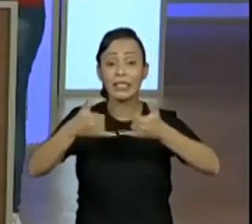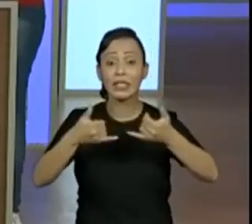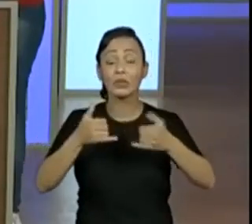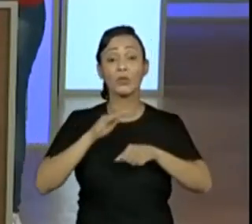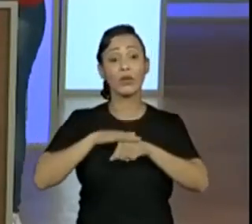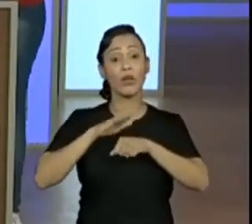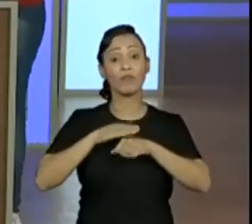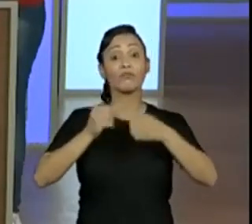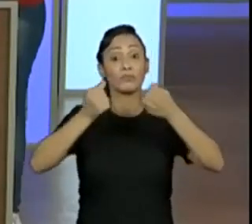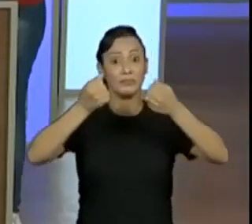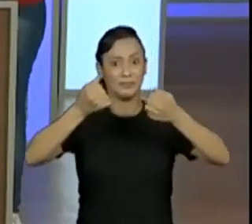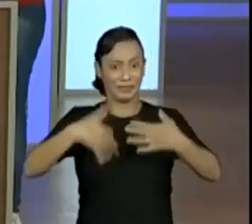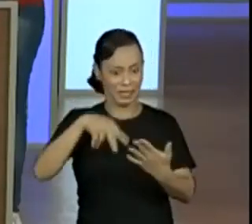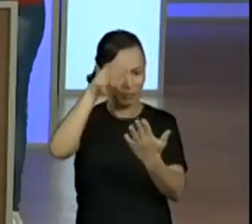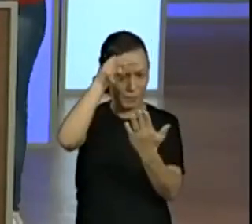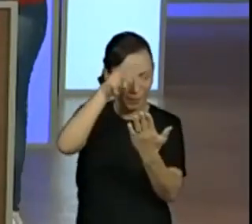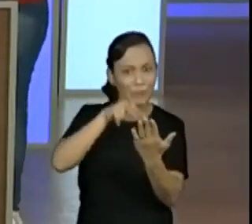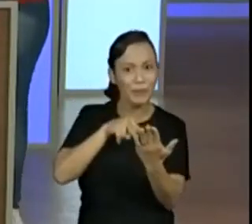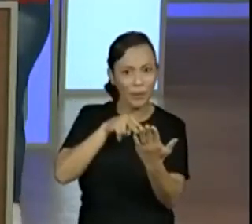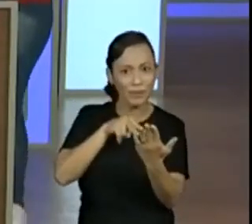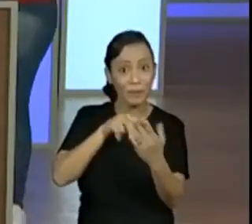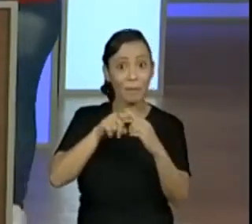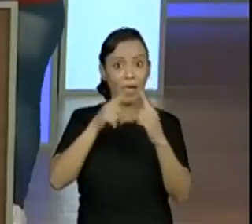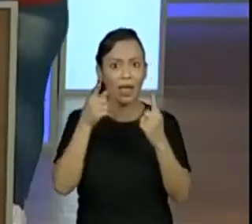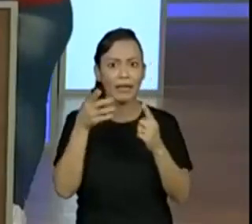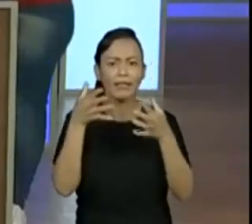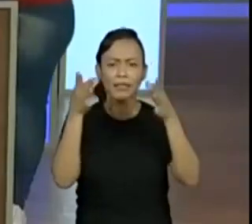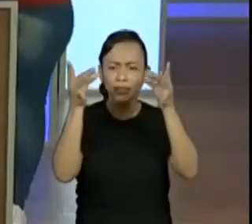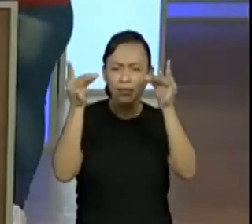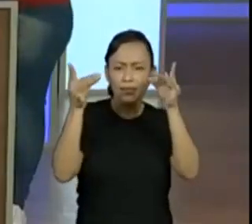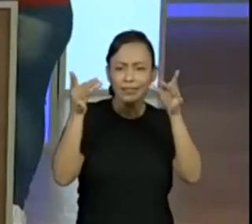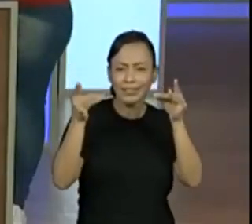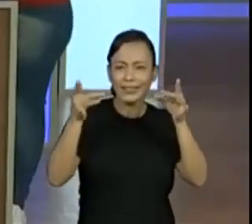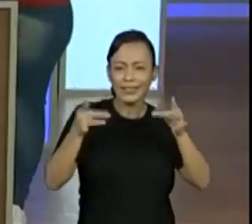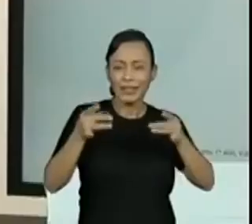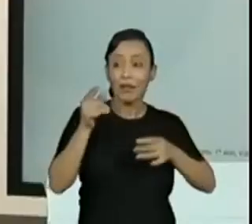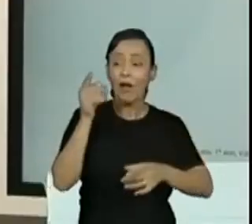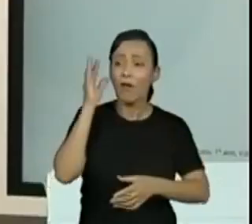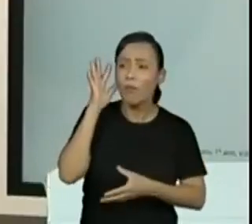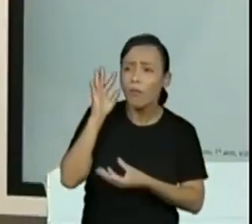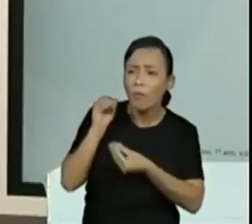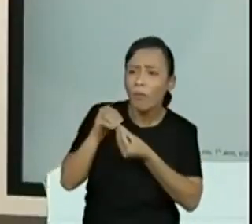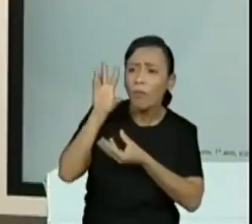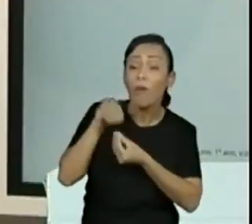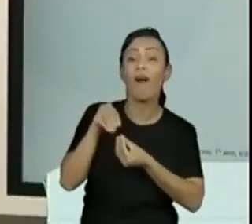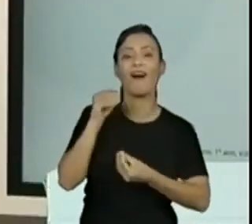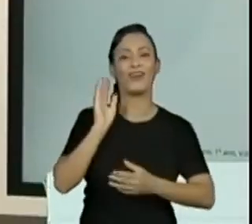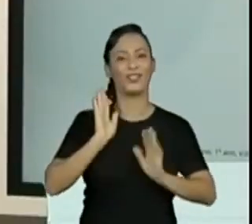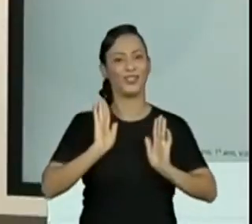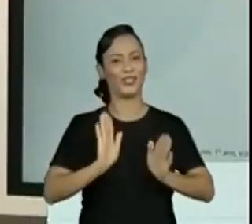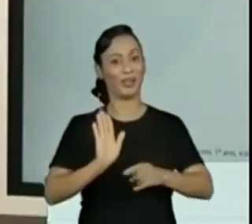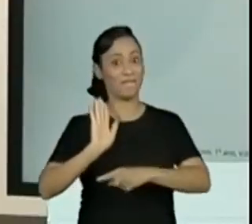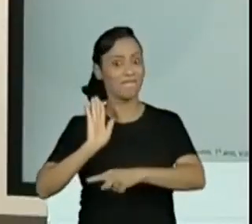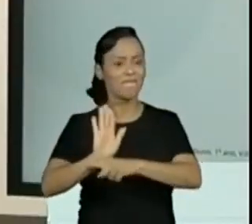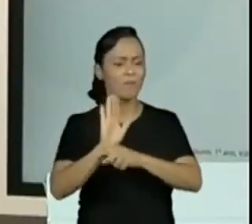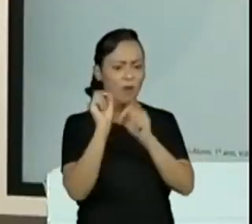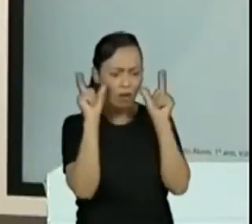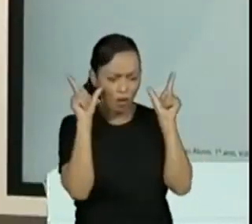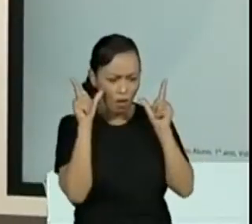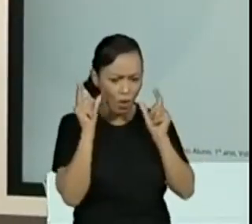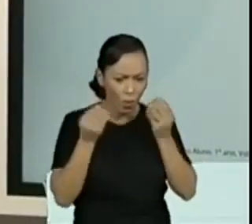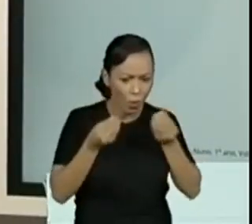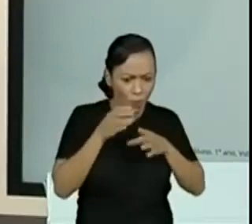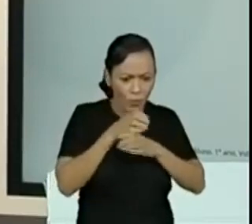atentos aos dados que este texto nos traz. Porque ele já nos traz dados. E dados que a gente precisa, ó,